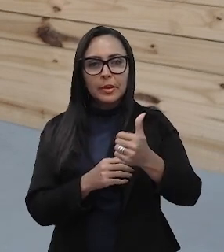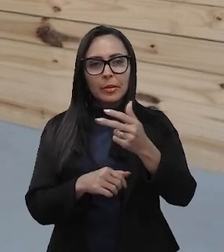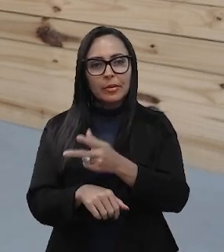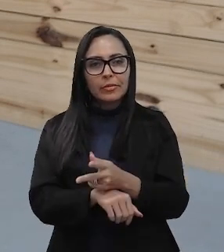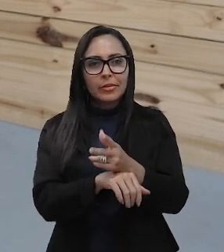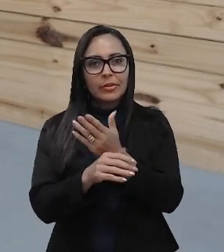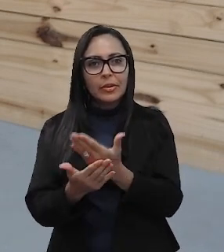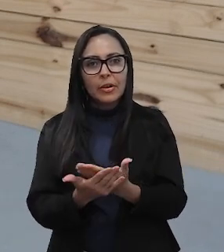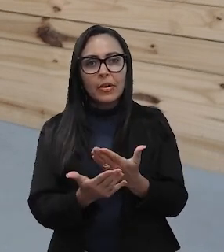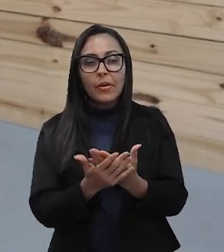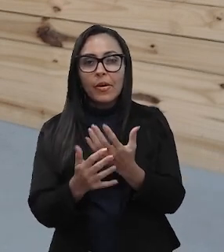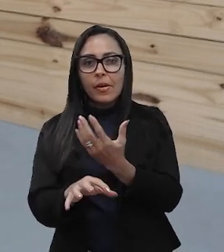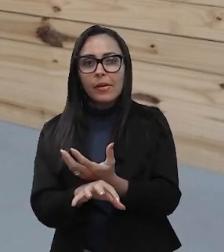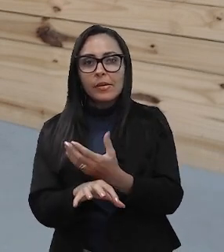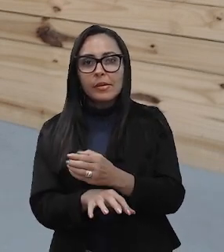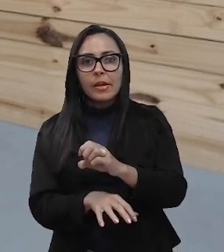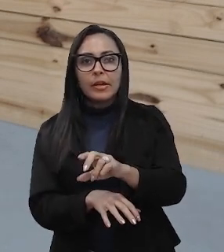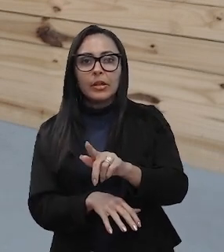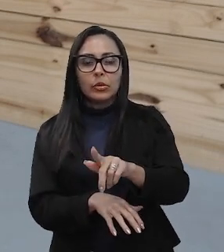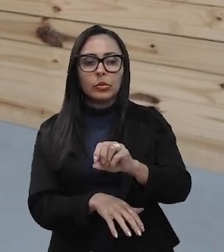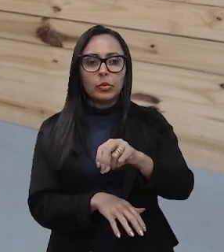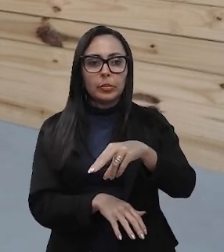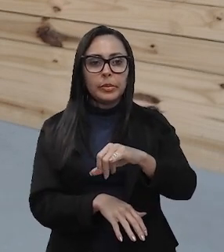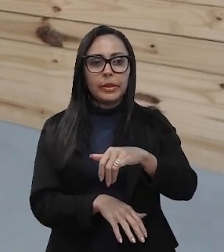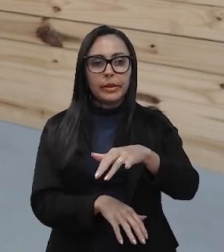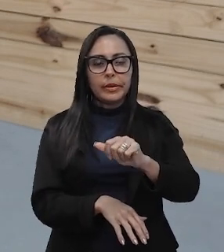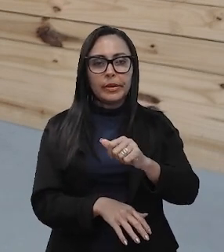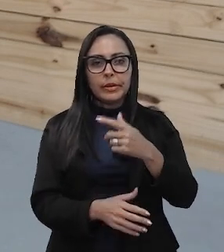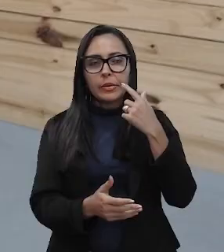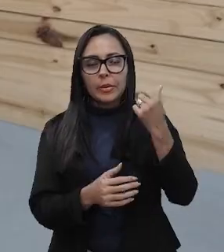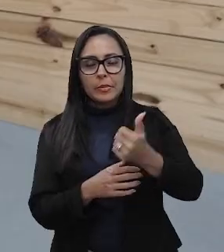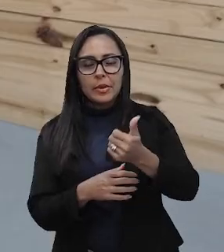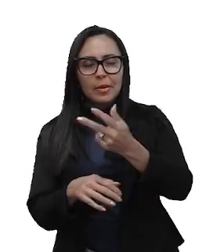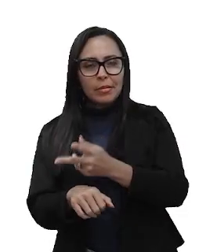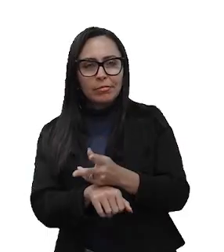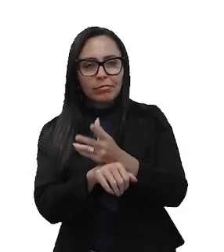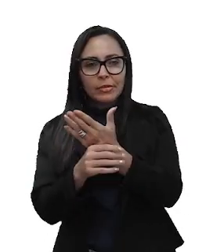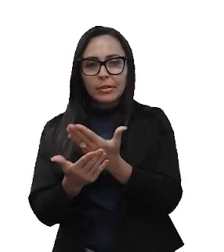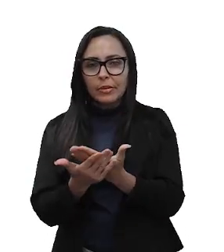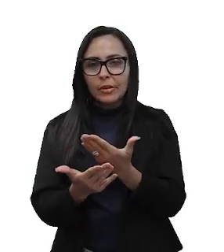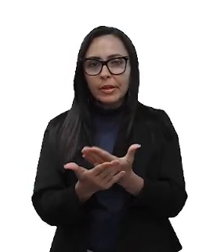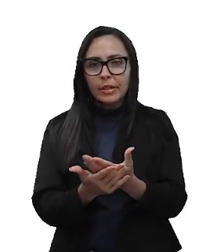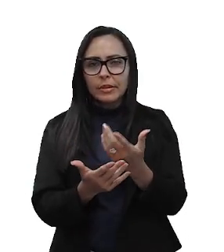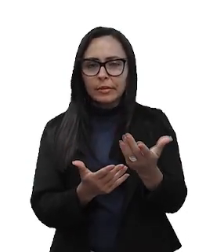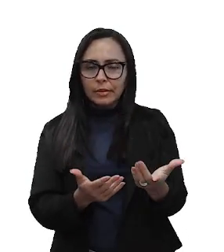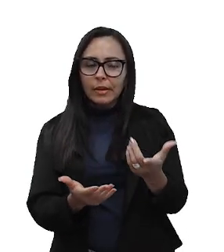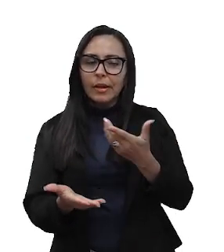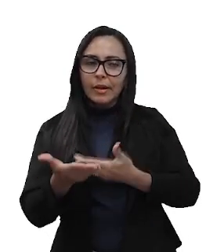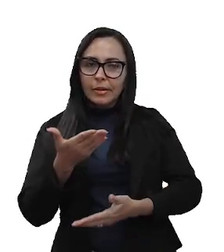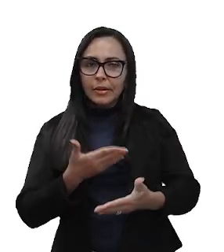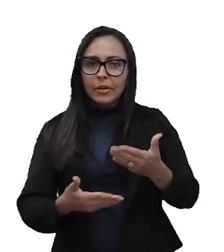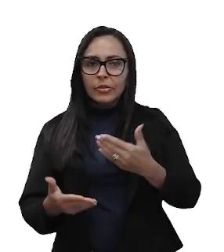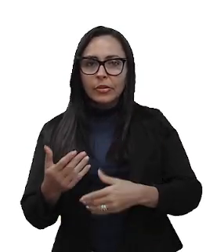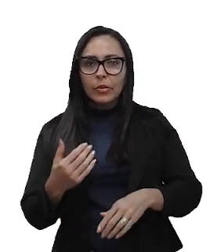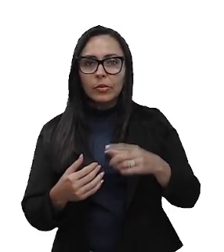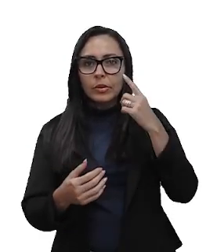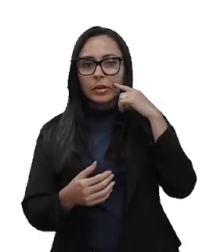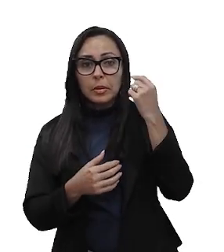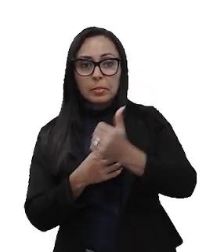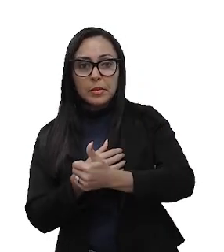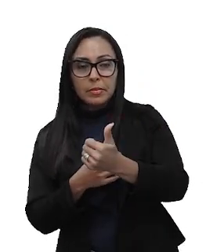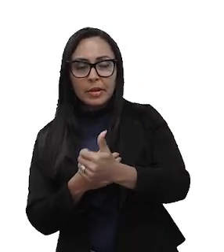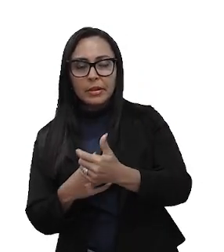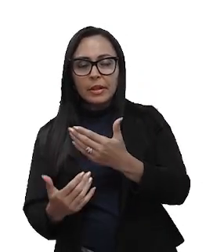videoaula da disciplina de Ergonomia. A nossa primeira videoaula, ela está relacionada com a unidade 1 da